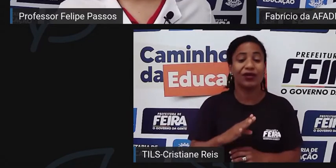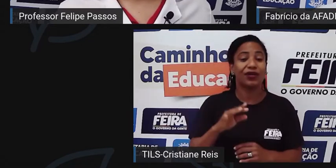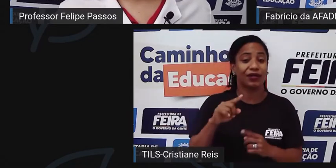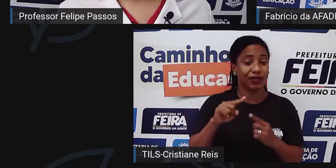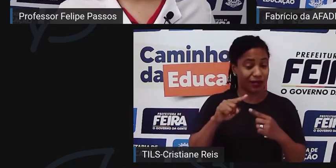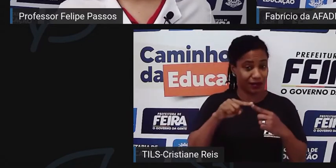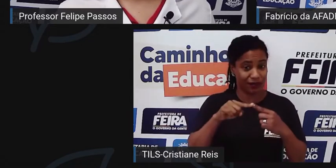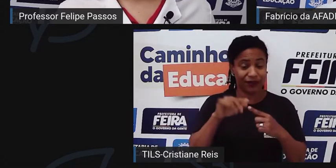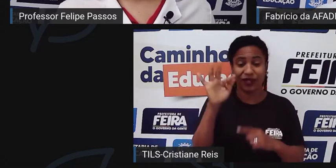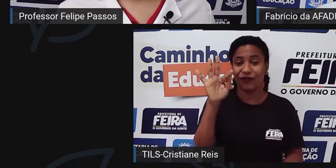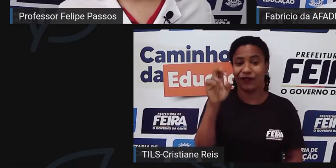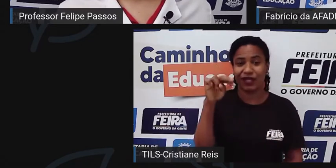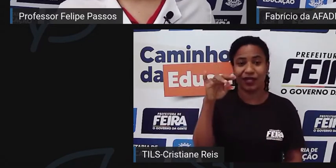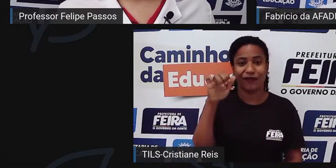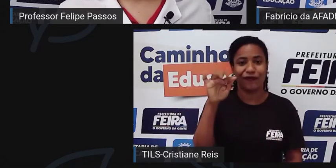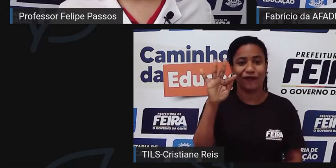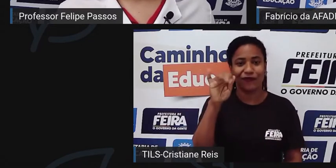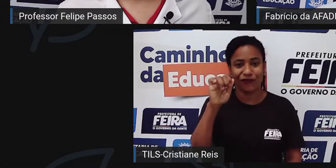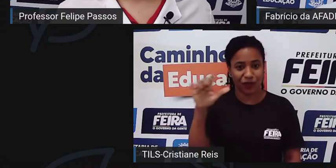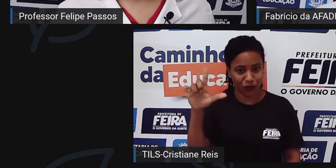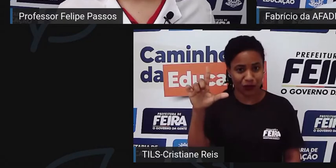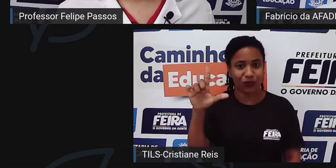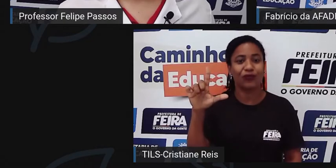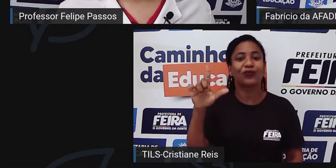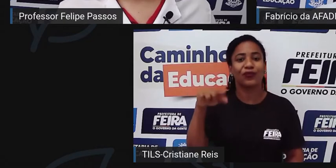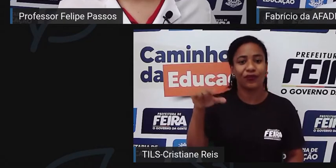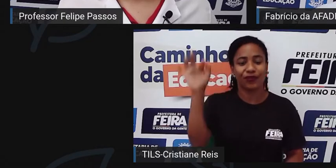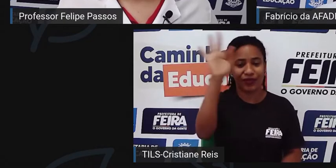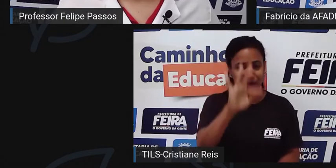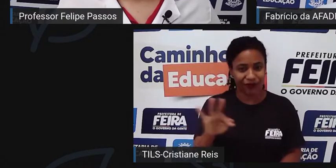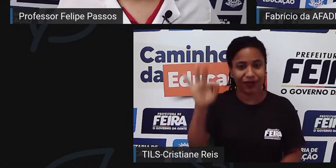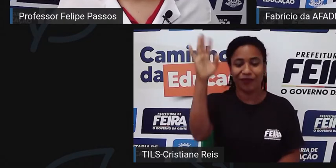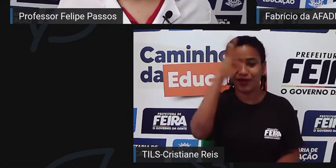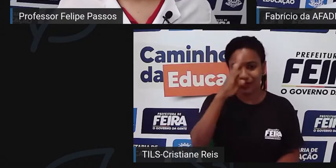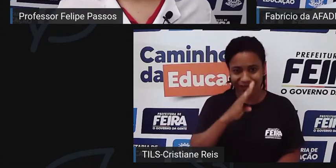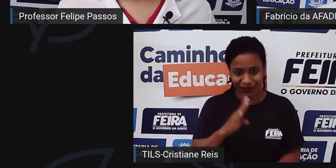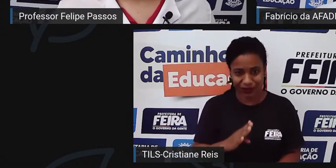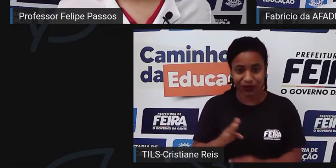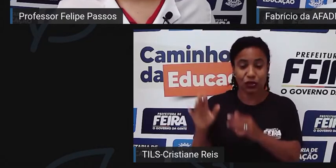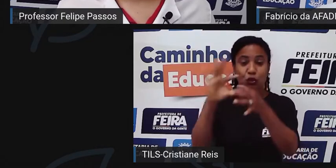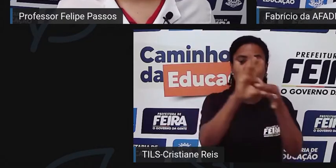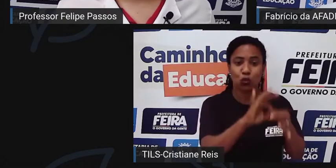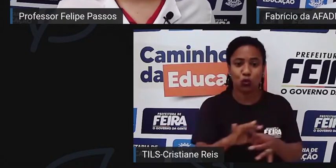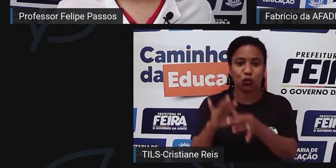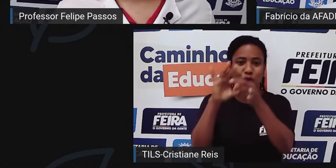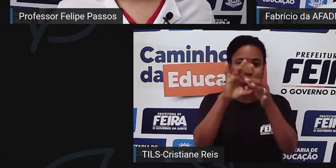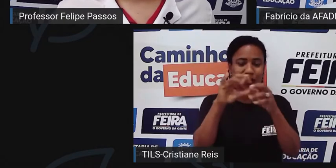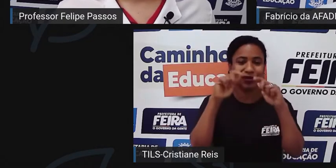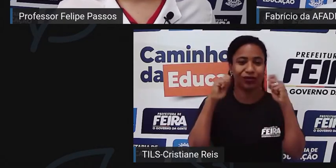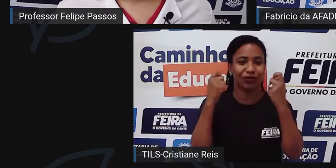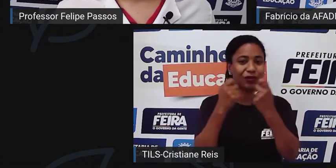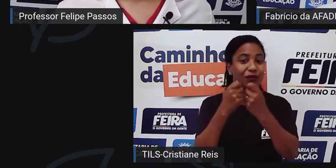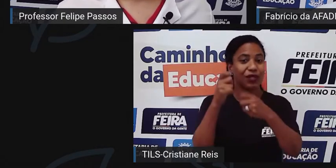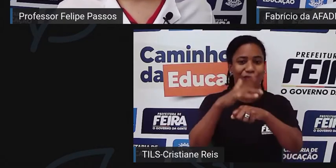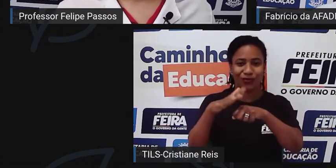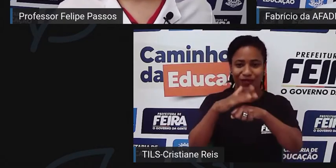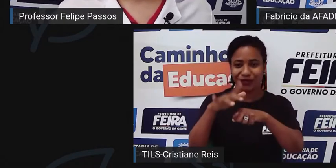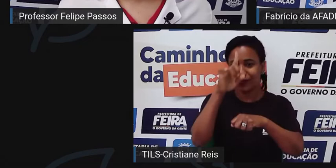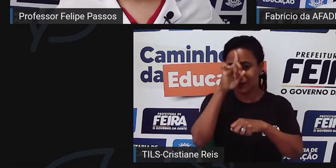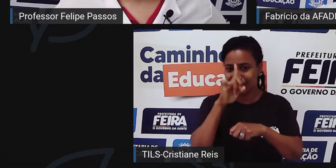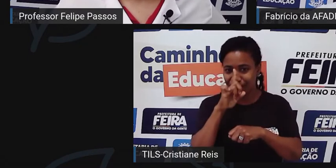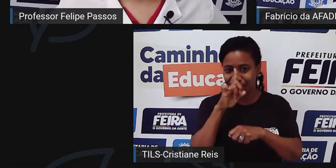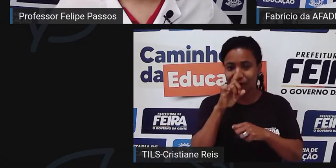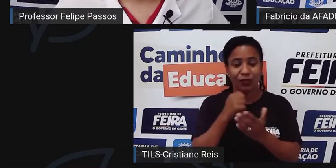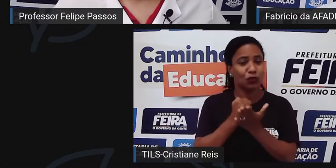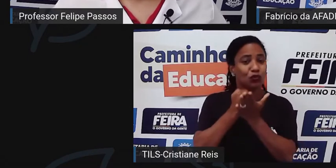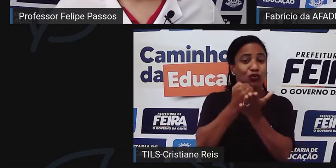Federação Brasileira das Associações da Doença Fosiforme, que dá o